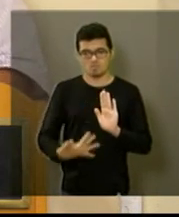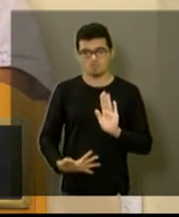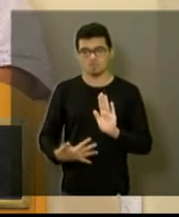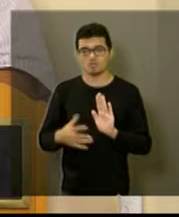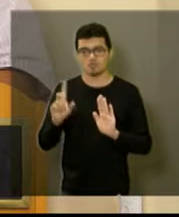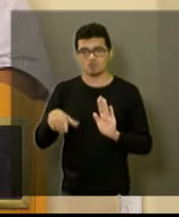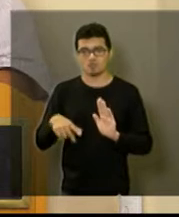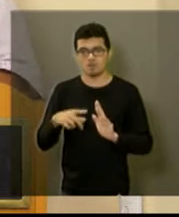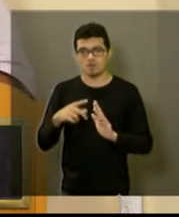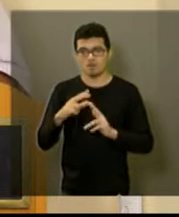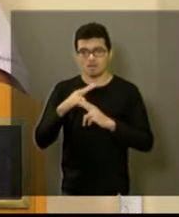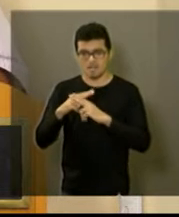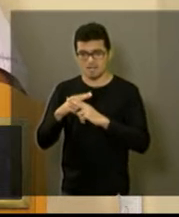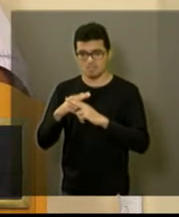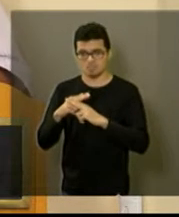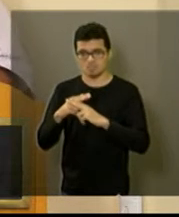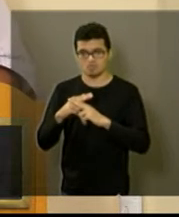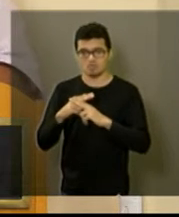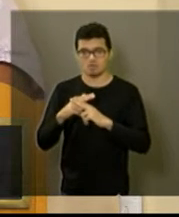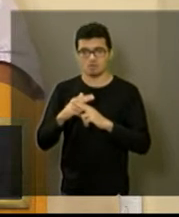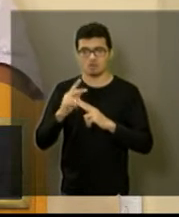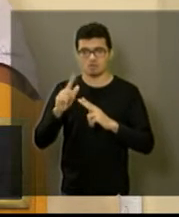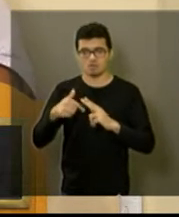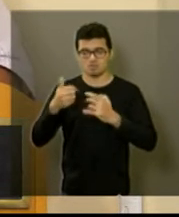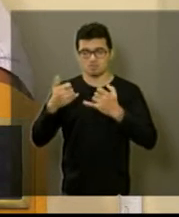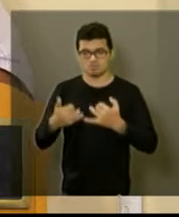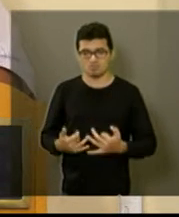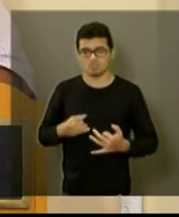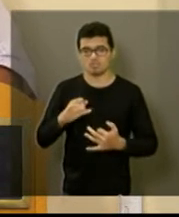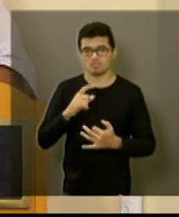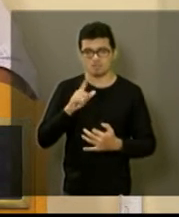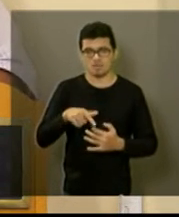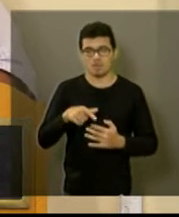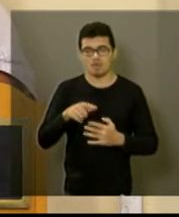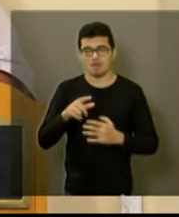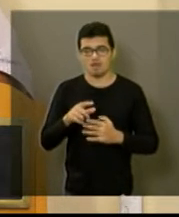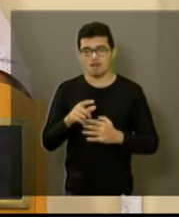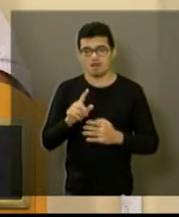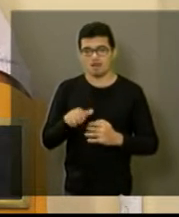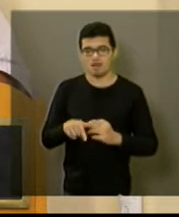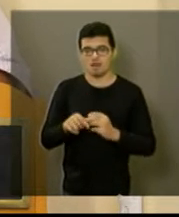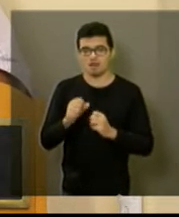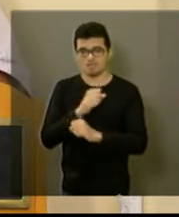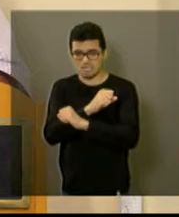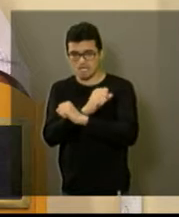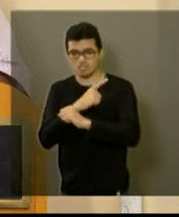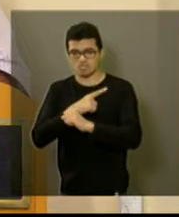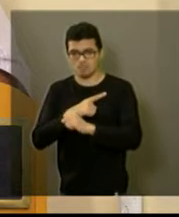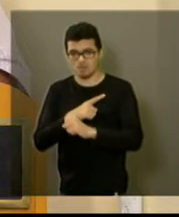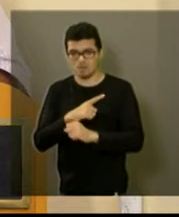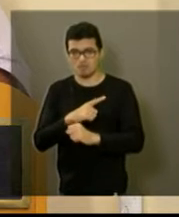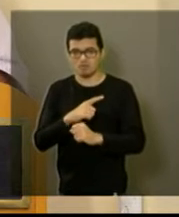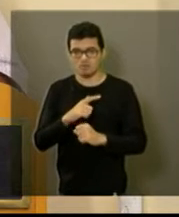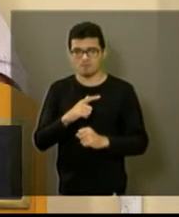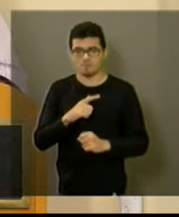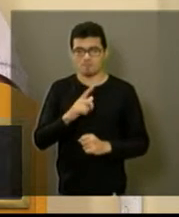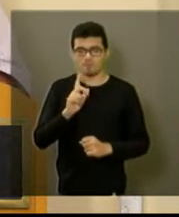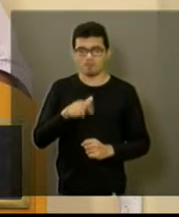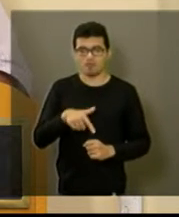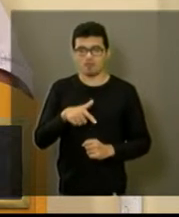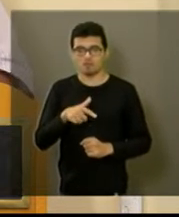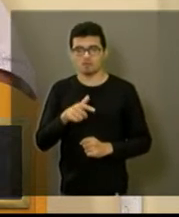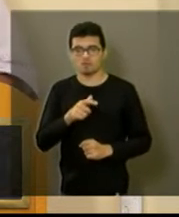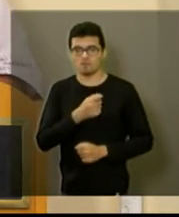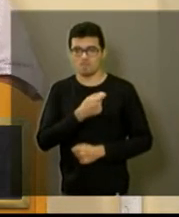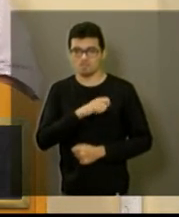mutuário tem essa parte da fiscalização, que a Caixa Econômica vai fiscalizar, que a Caixa Econômica vai fazer a retomada,